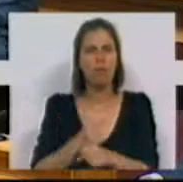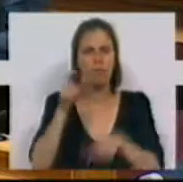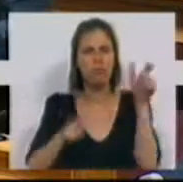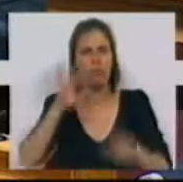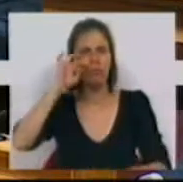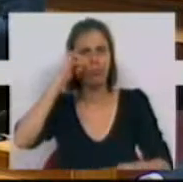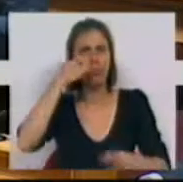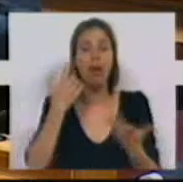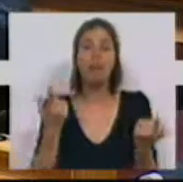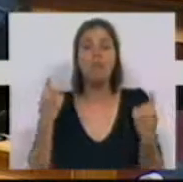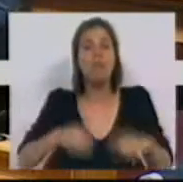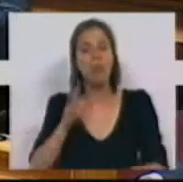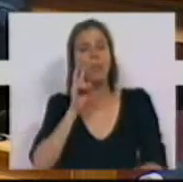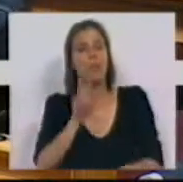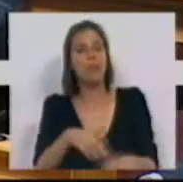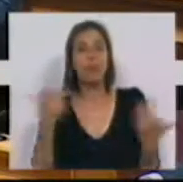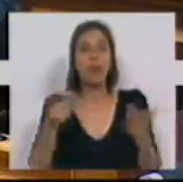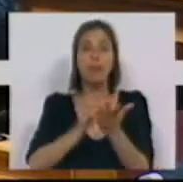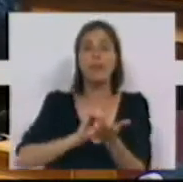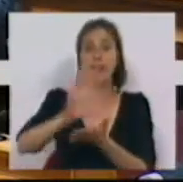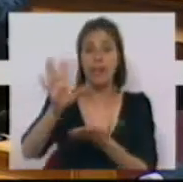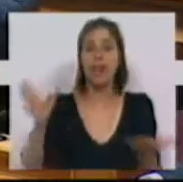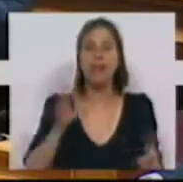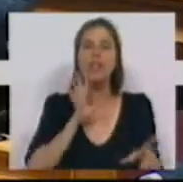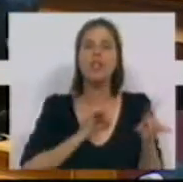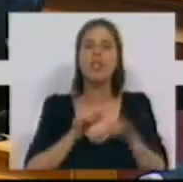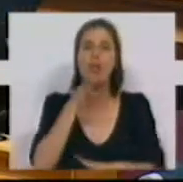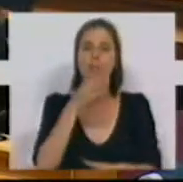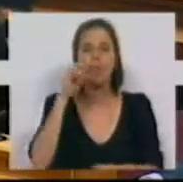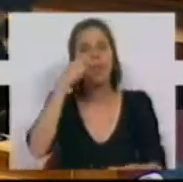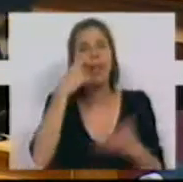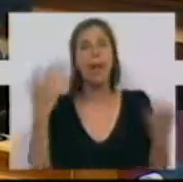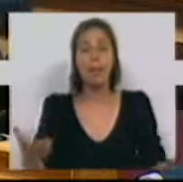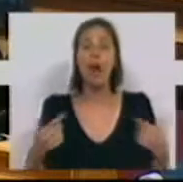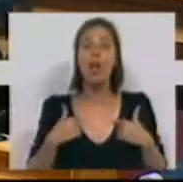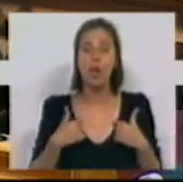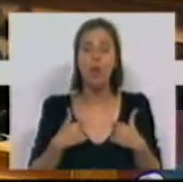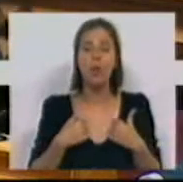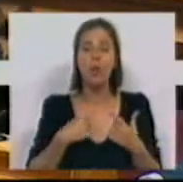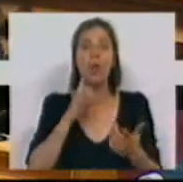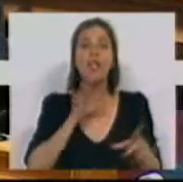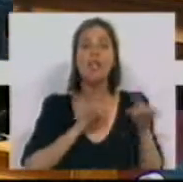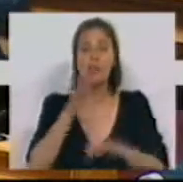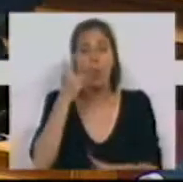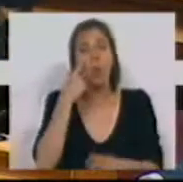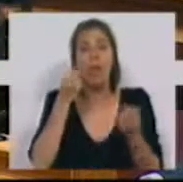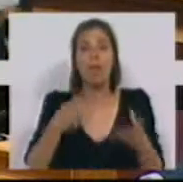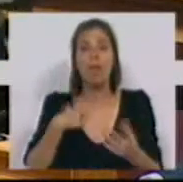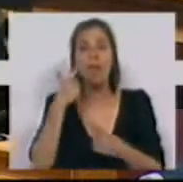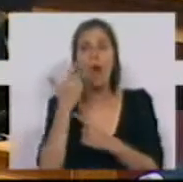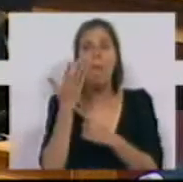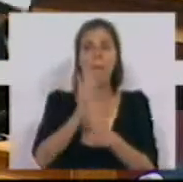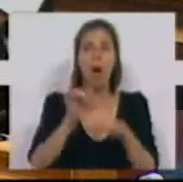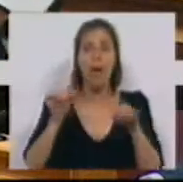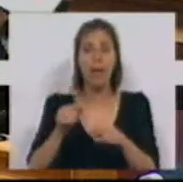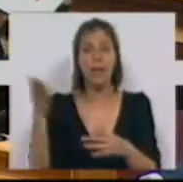de trabalho. Aliás, basta olhar para este slide, Sra. Deputada, e reparar, eu, aliás, vou, como a Sra. Deputada conhece, eu vou mostrar